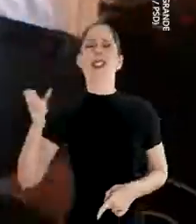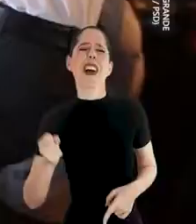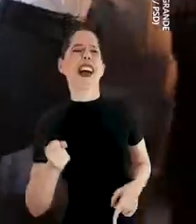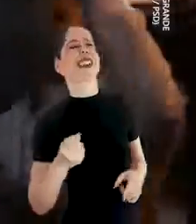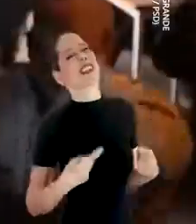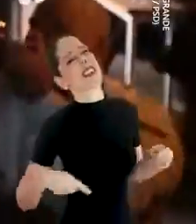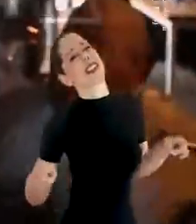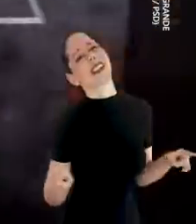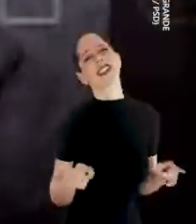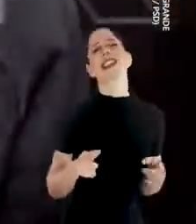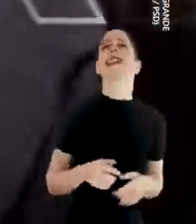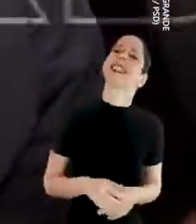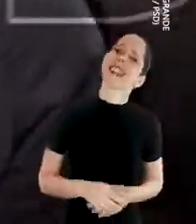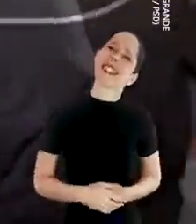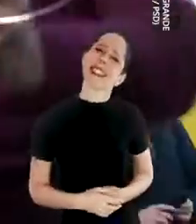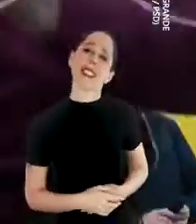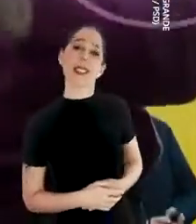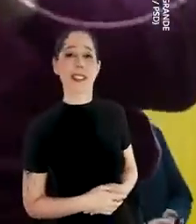Eduardo!